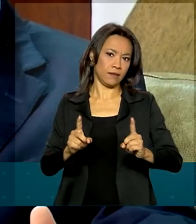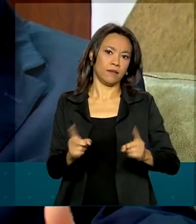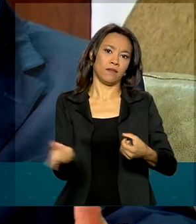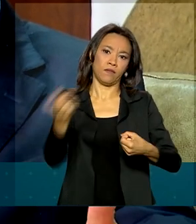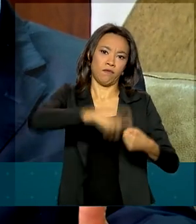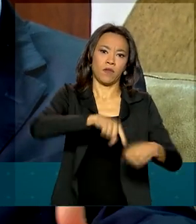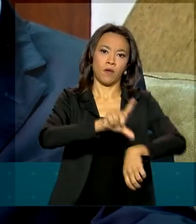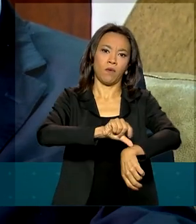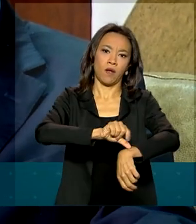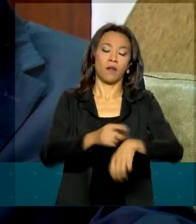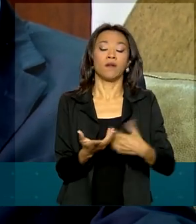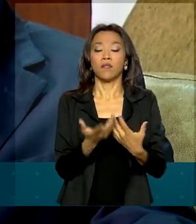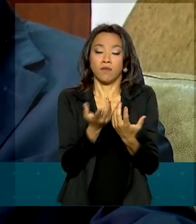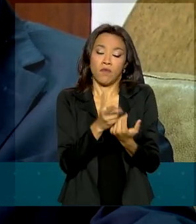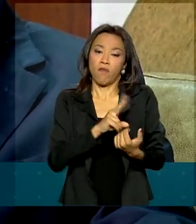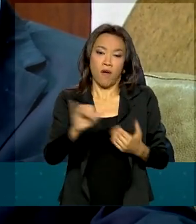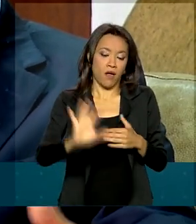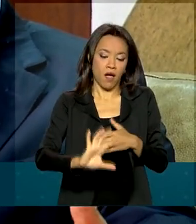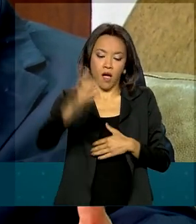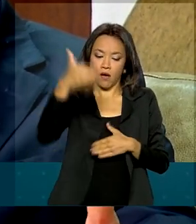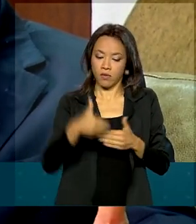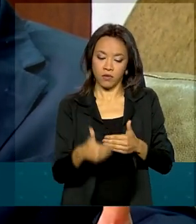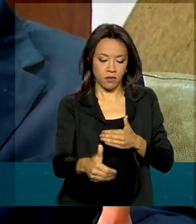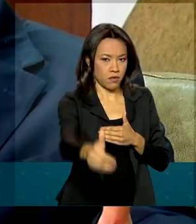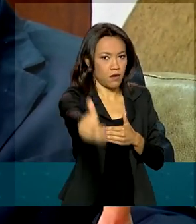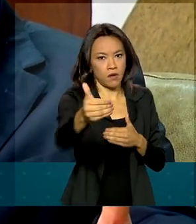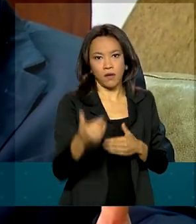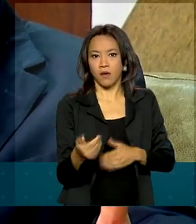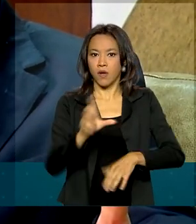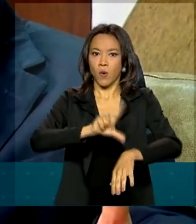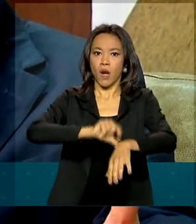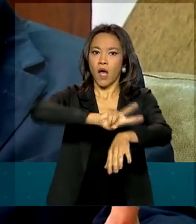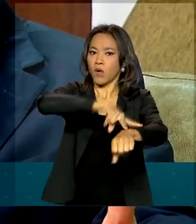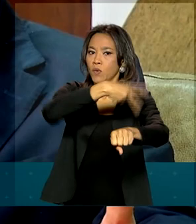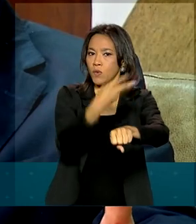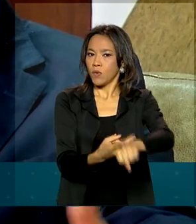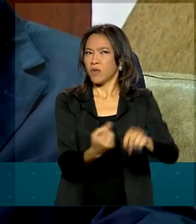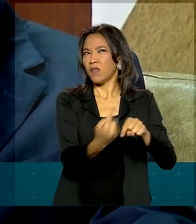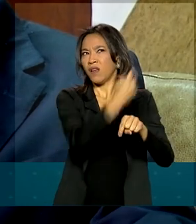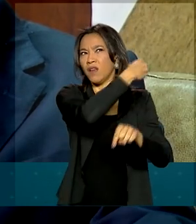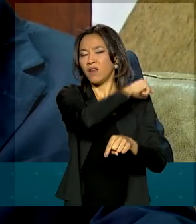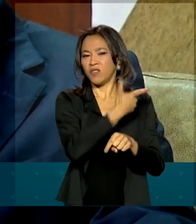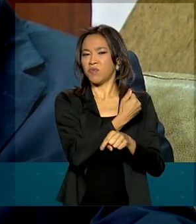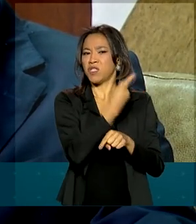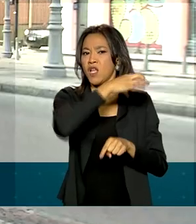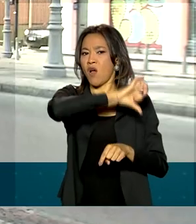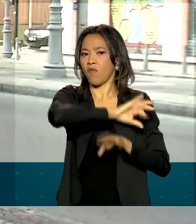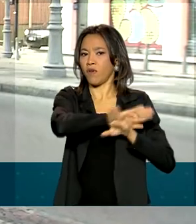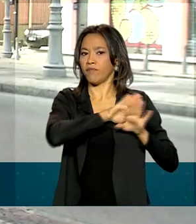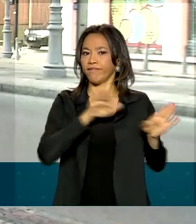Então o horário de verão não ocorrerá como não vem ocorrendo desde 2019.